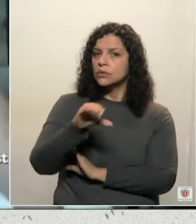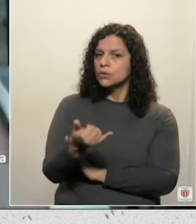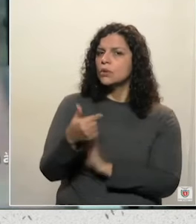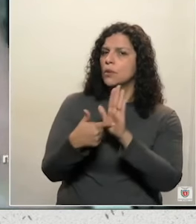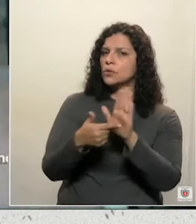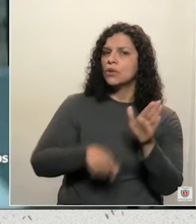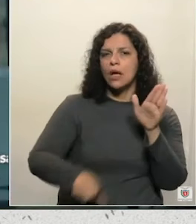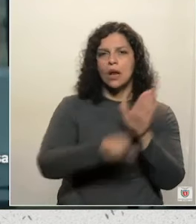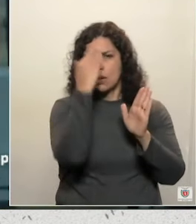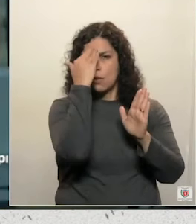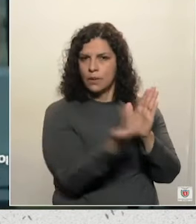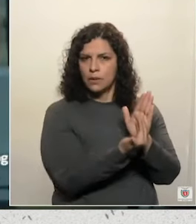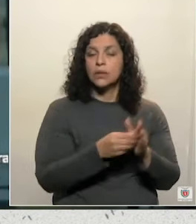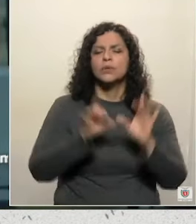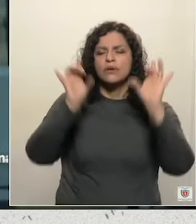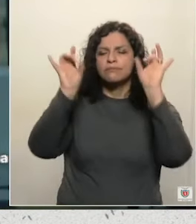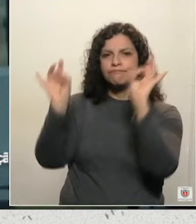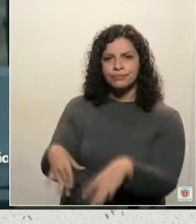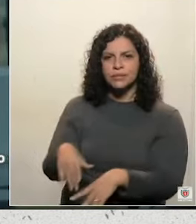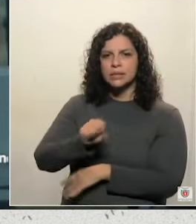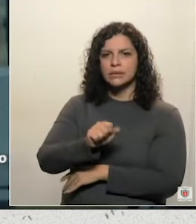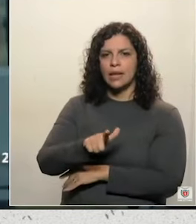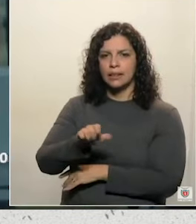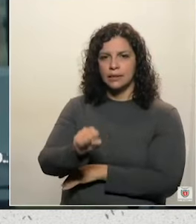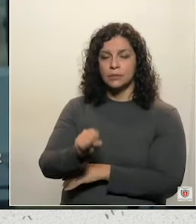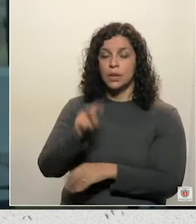senhor presidente, fora Salles, pela preservação do meio ambiente do Brasil.